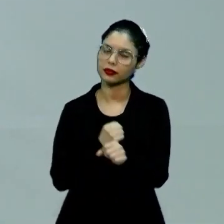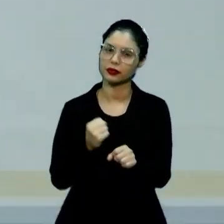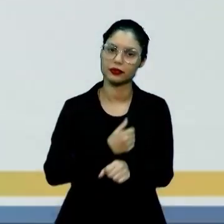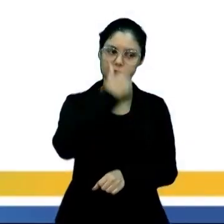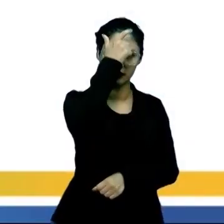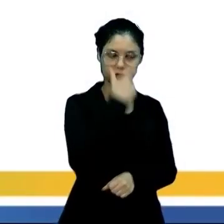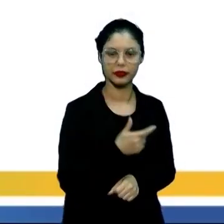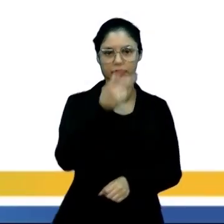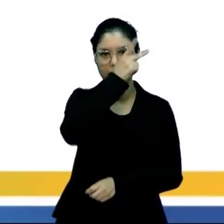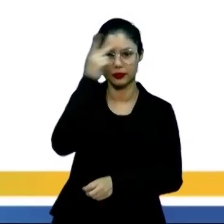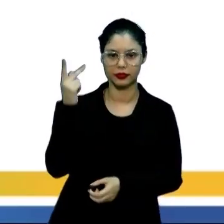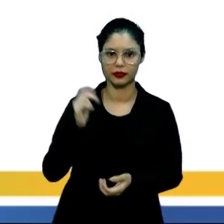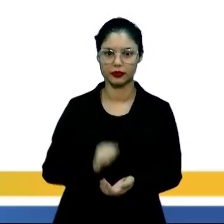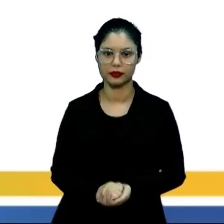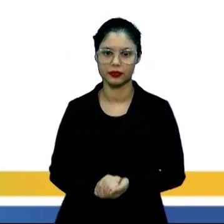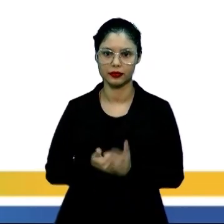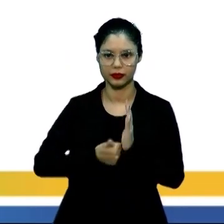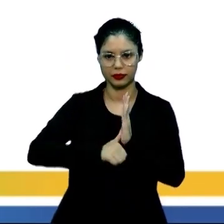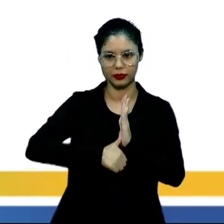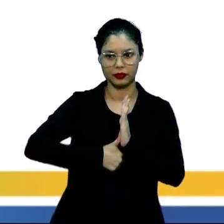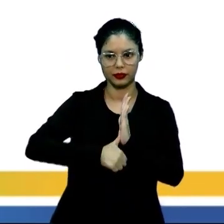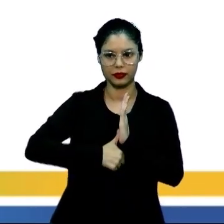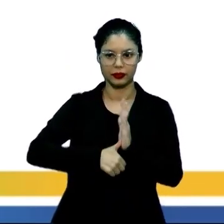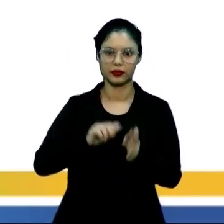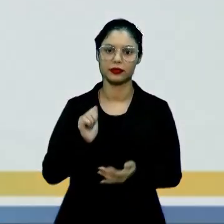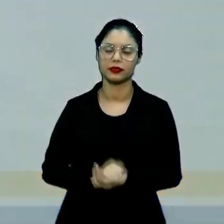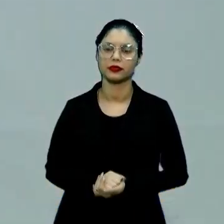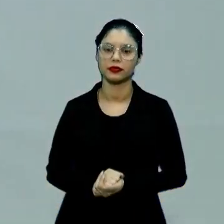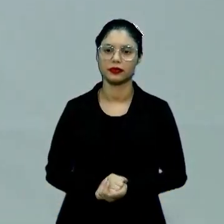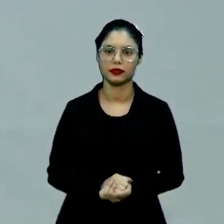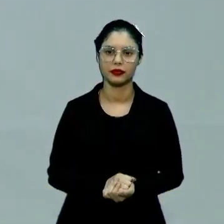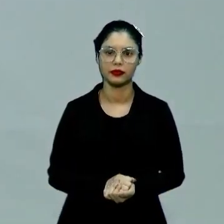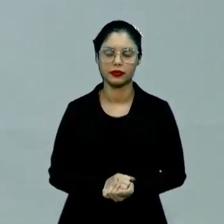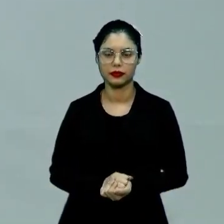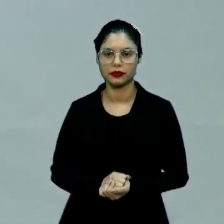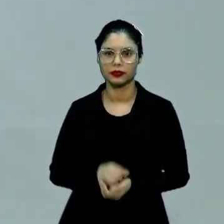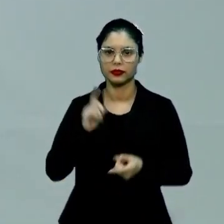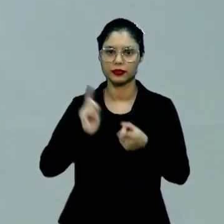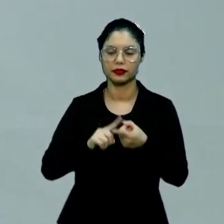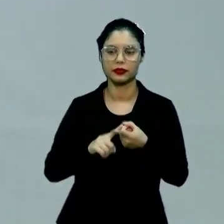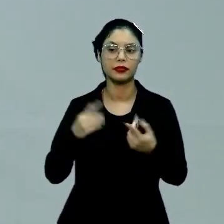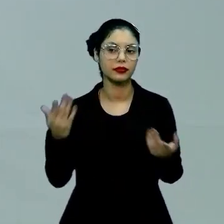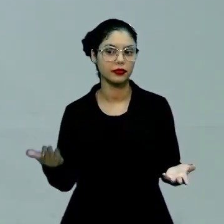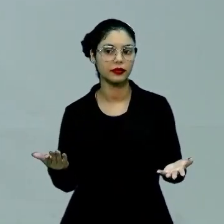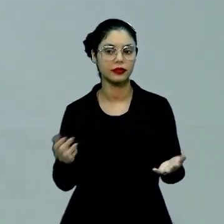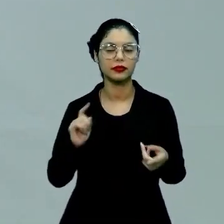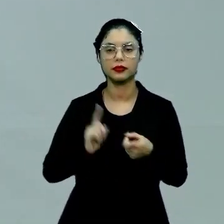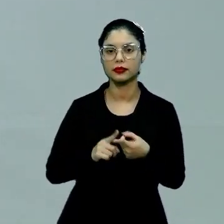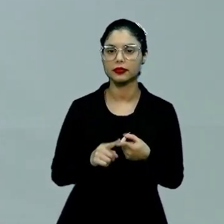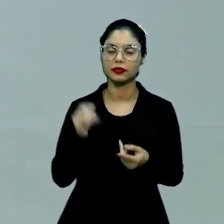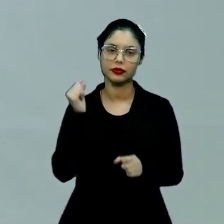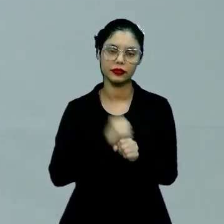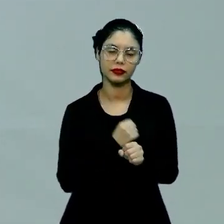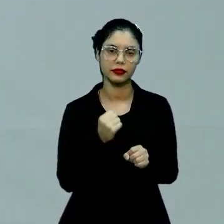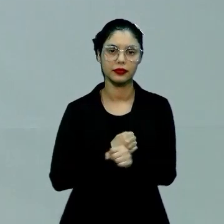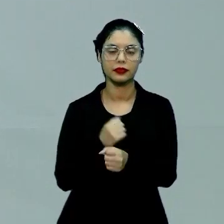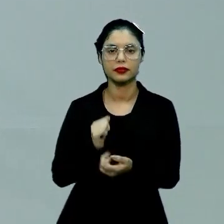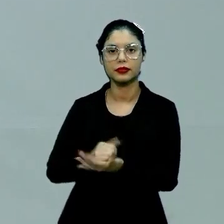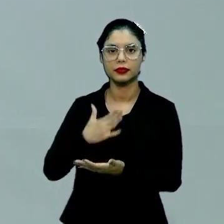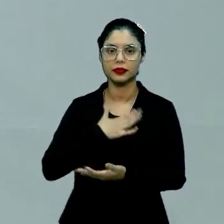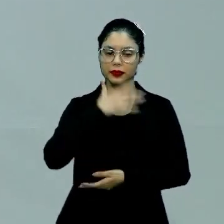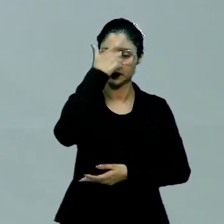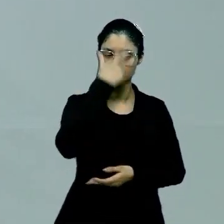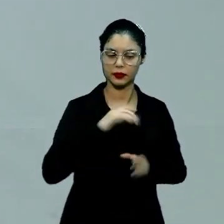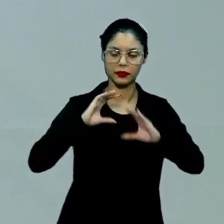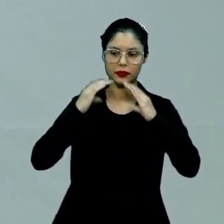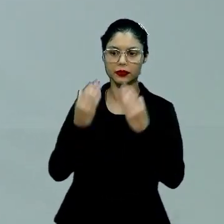um indivíduo, um indivíduo que tem identidade. Por que ele tem identidade? Porque eu vou construindo o meu ser